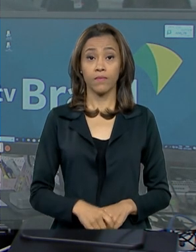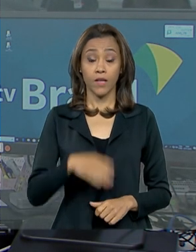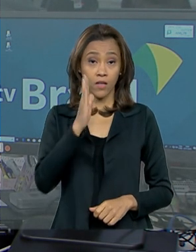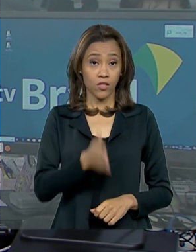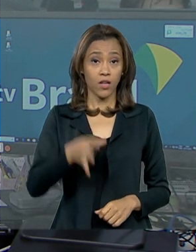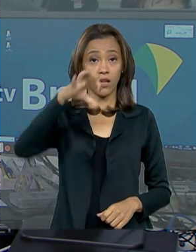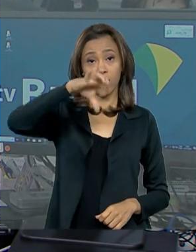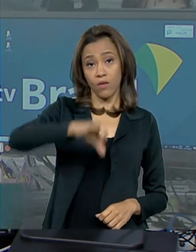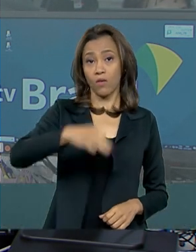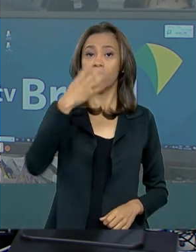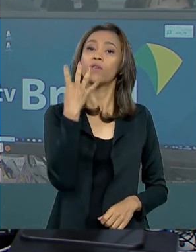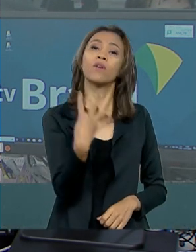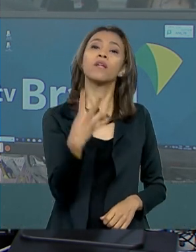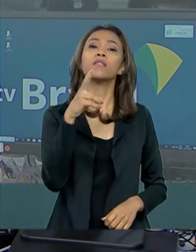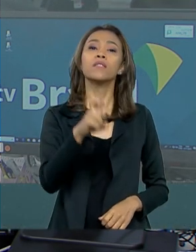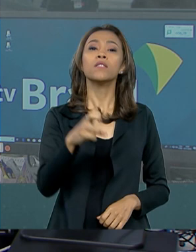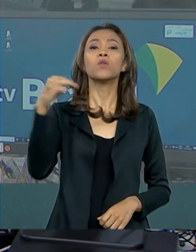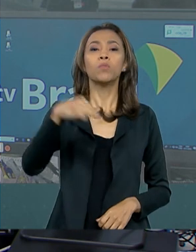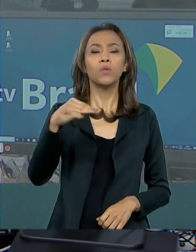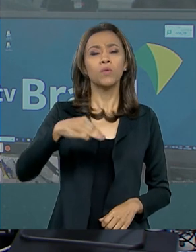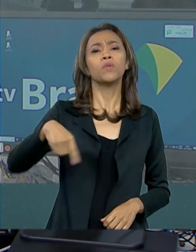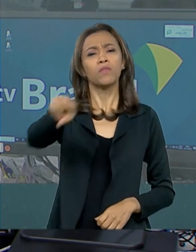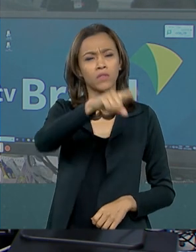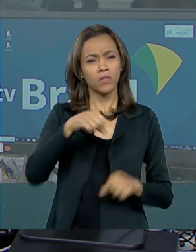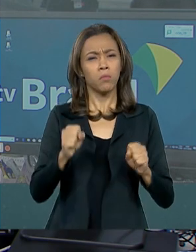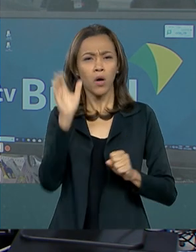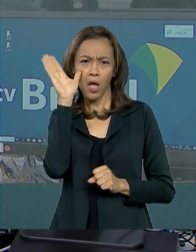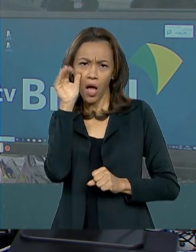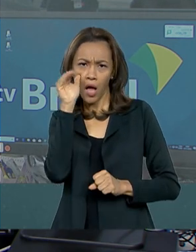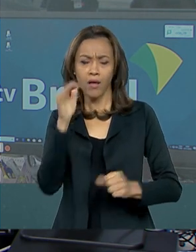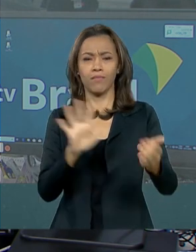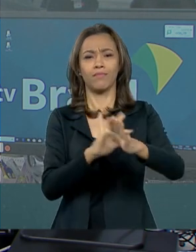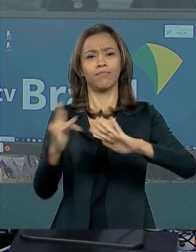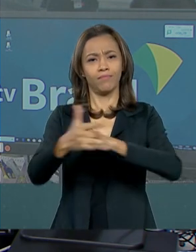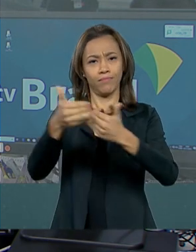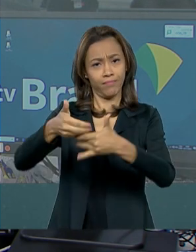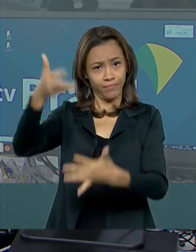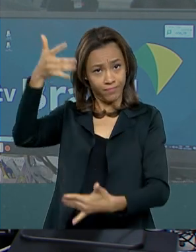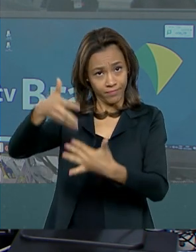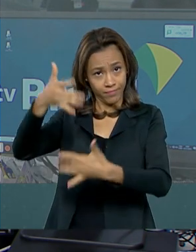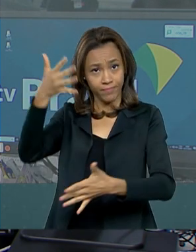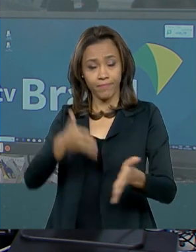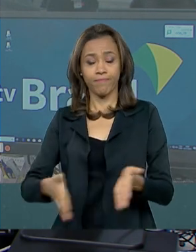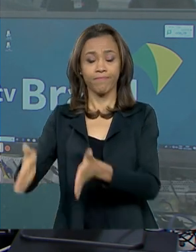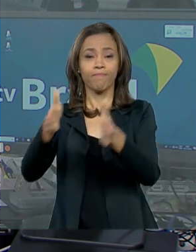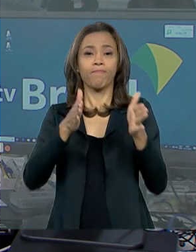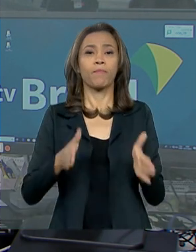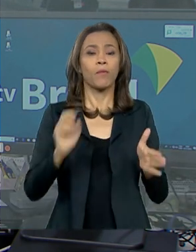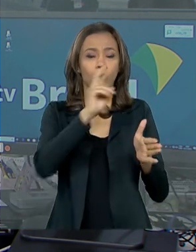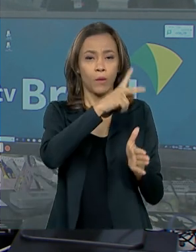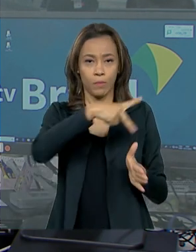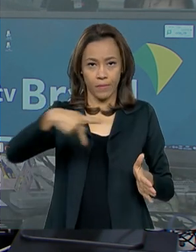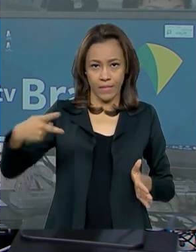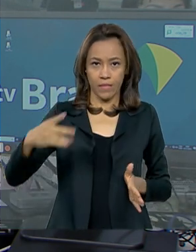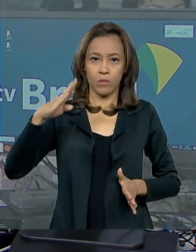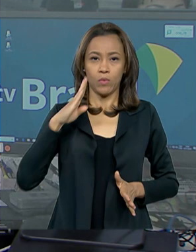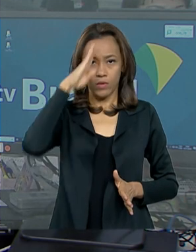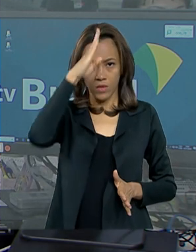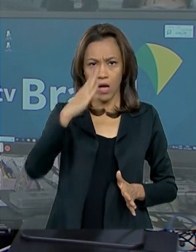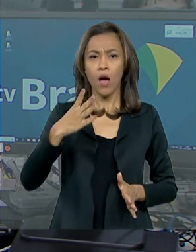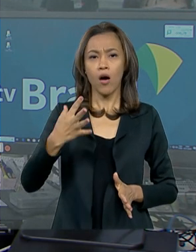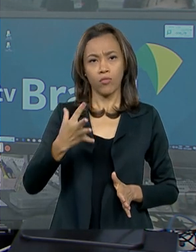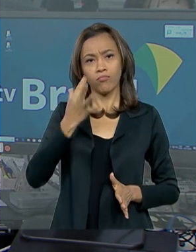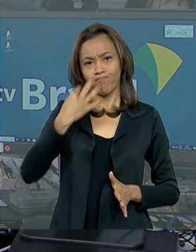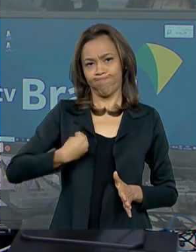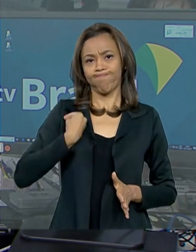São 9 horas e 45 minutos, estamos ao vivo também pelas redes sociais. O presidente Jair Bolsonaro está em viagem